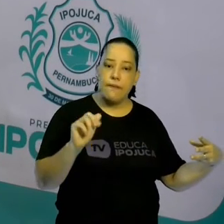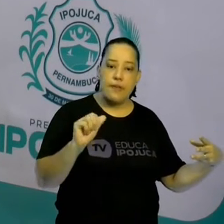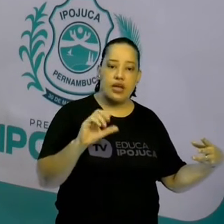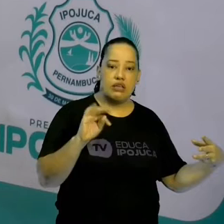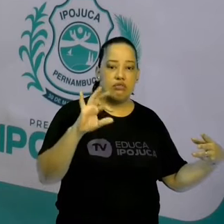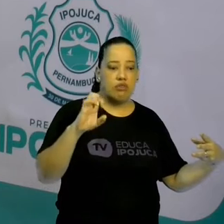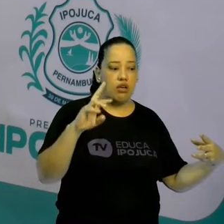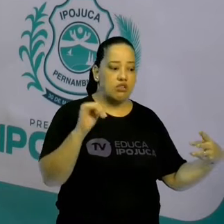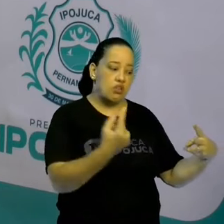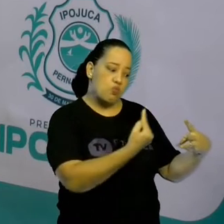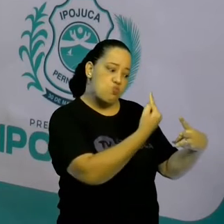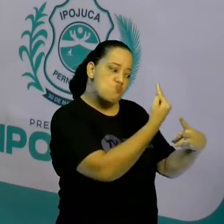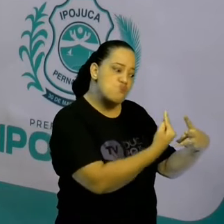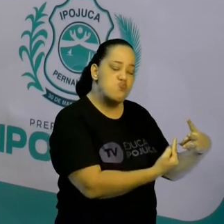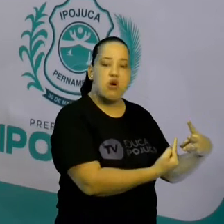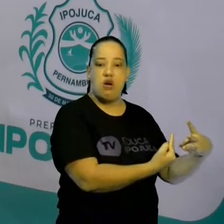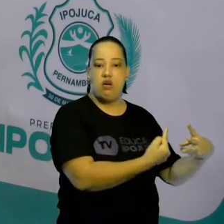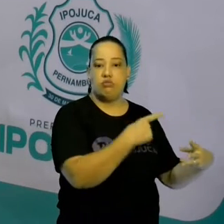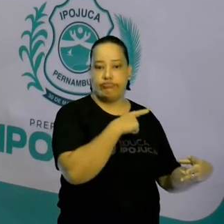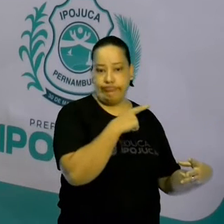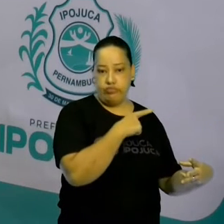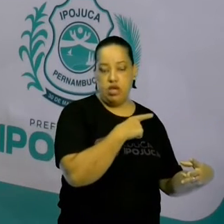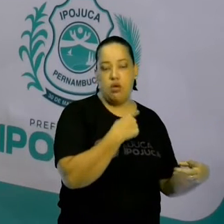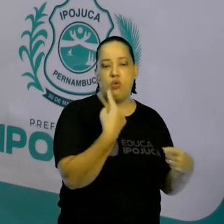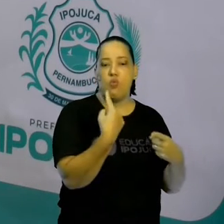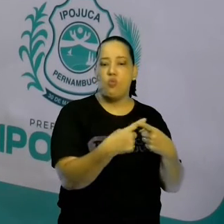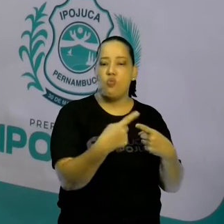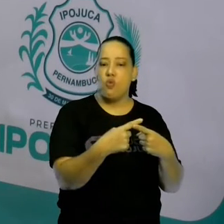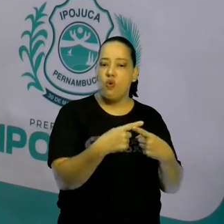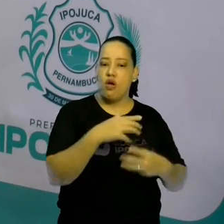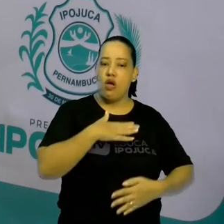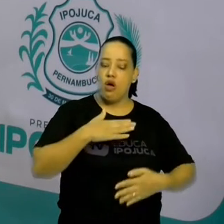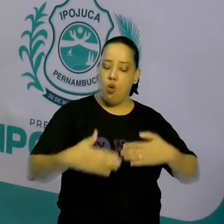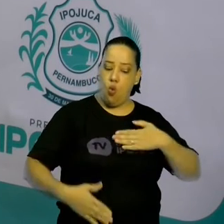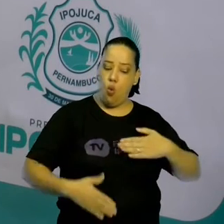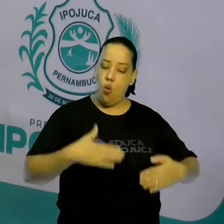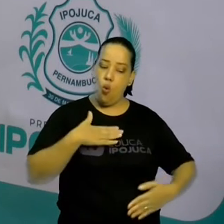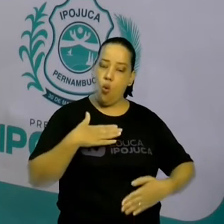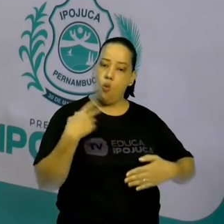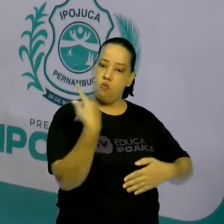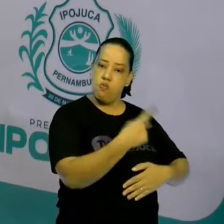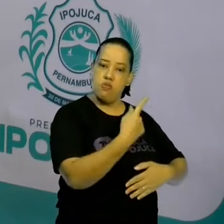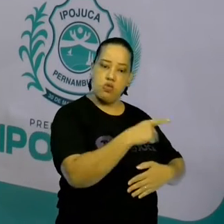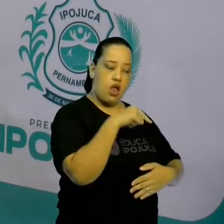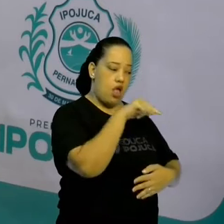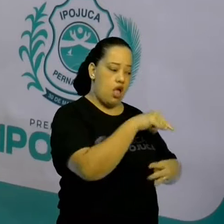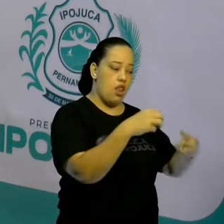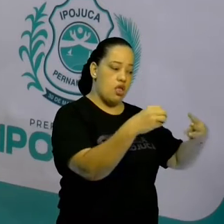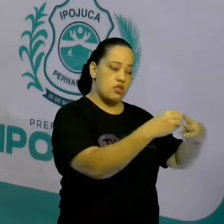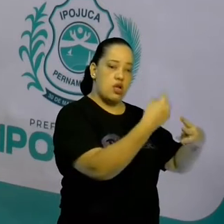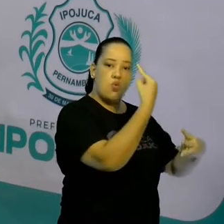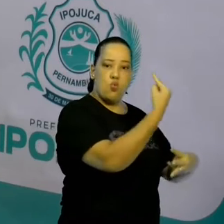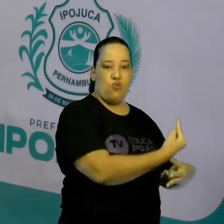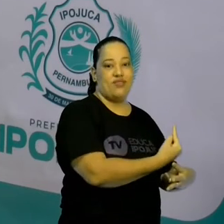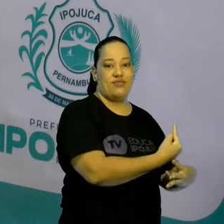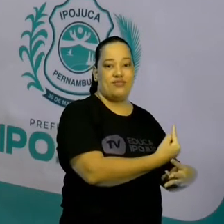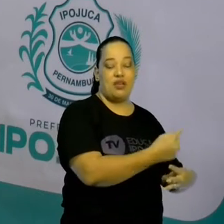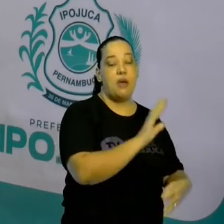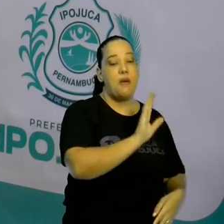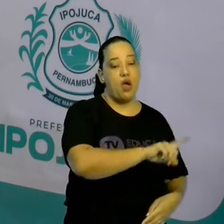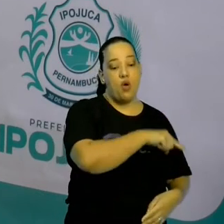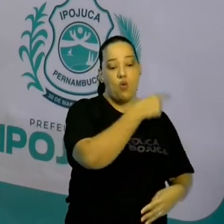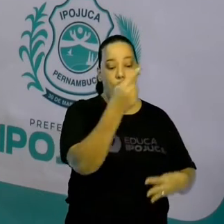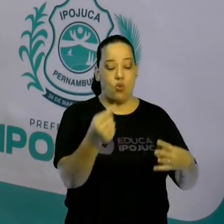unicelulares. Porque o seu corpo, ele é composto por uma única célula. Já os seres